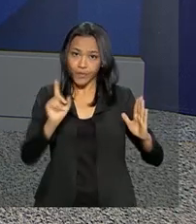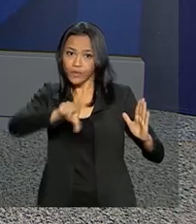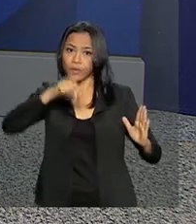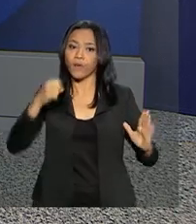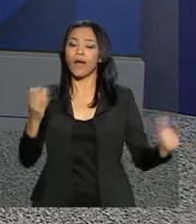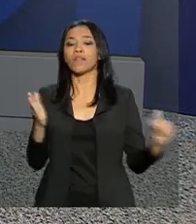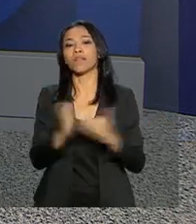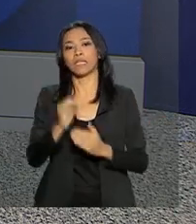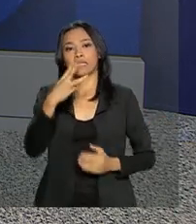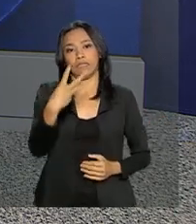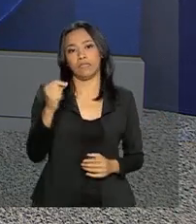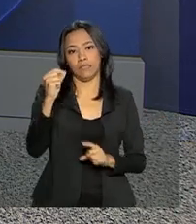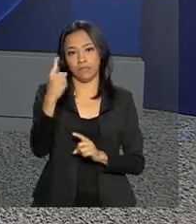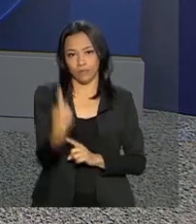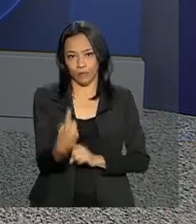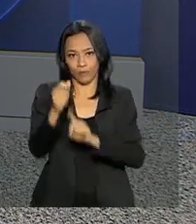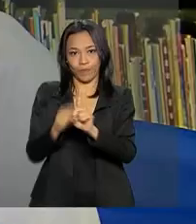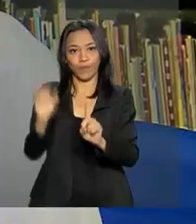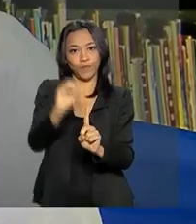até 31 de outubro.